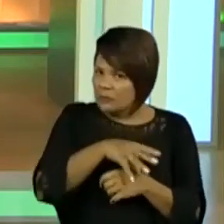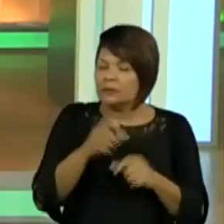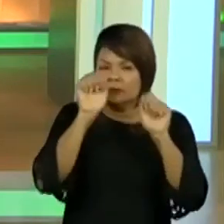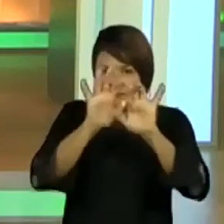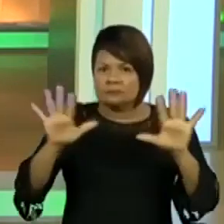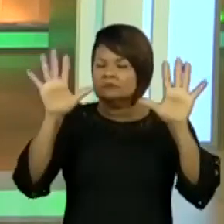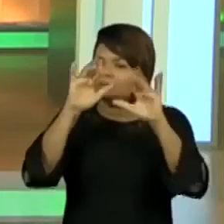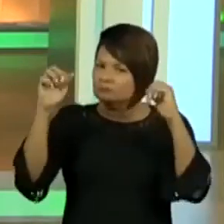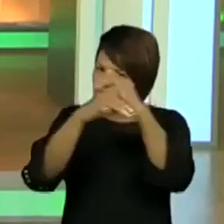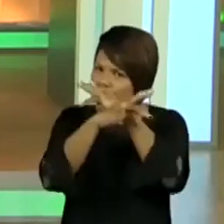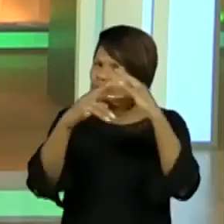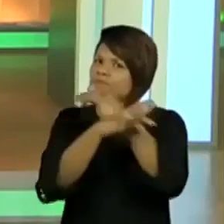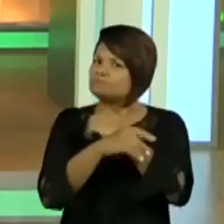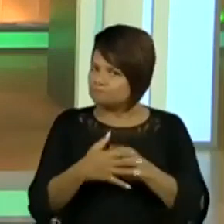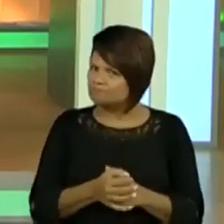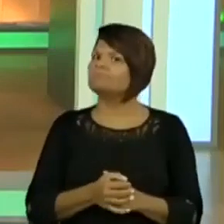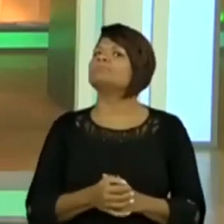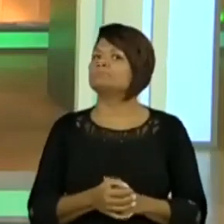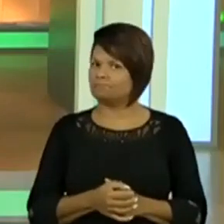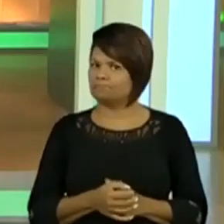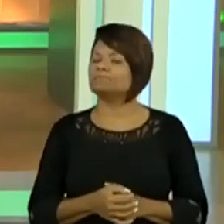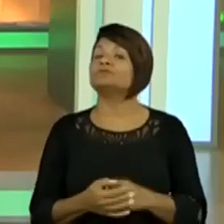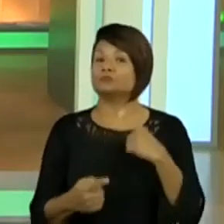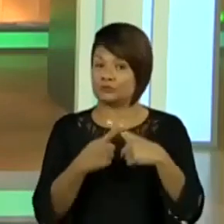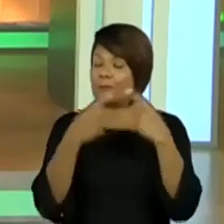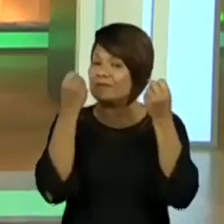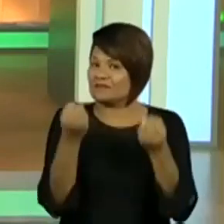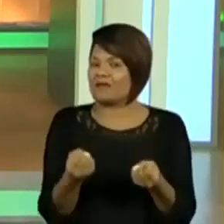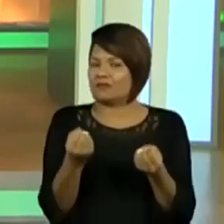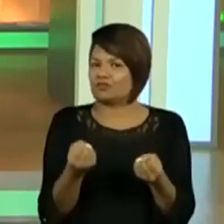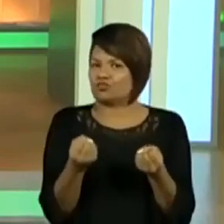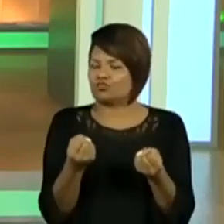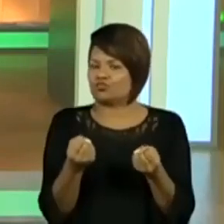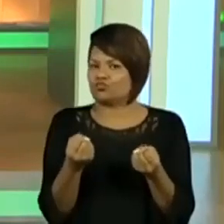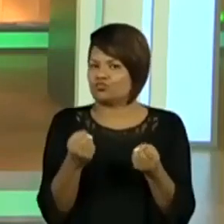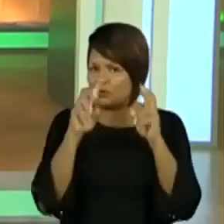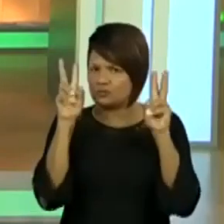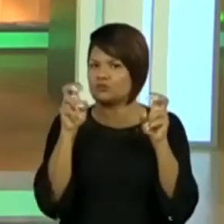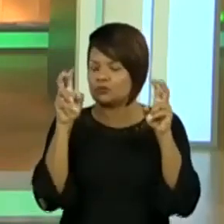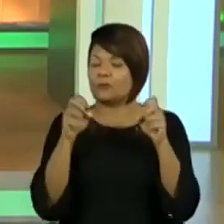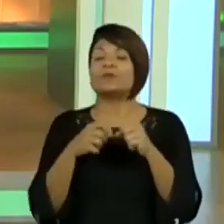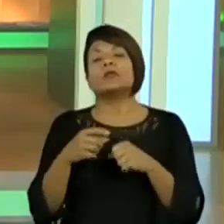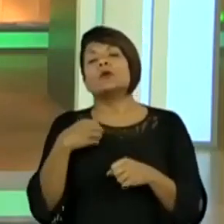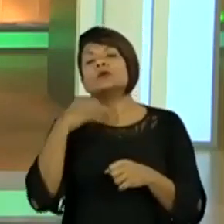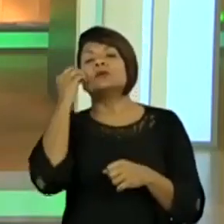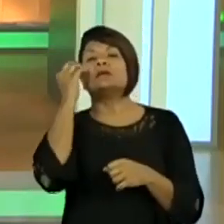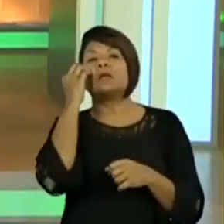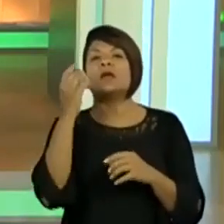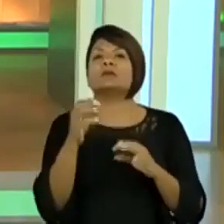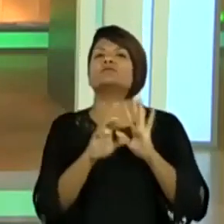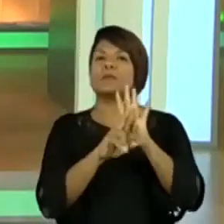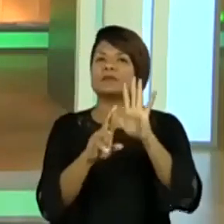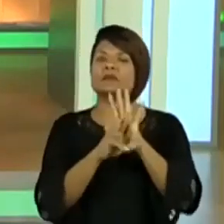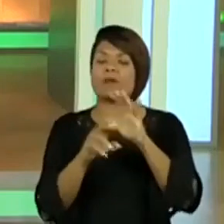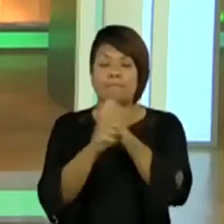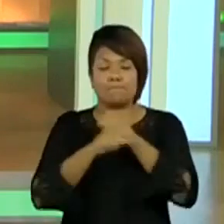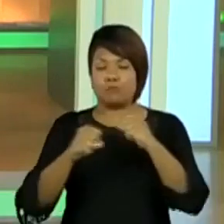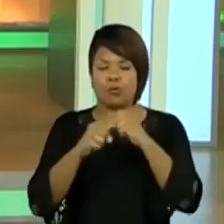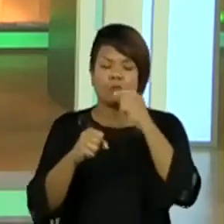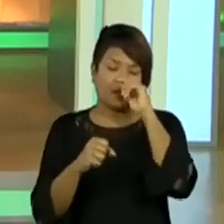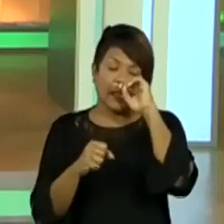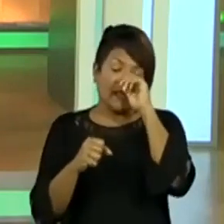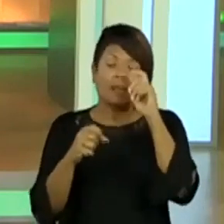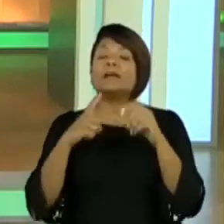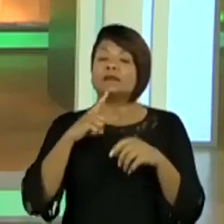imagens de violência urbana, muito toca, porque são imagens extremamente pesadas. Então, eu tentei representar esta bomba por meio da violência urbana. Esta